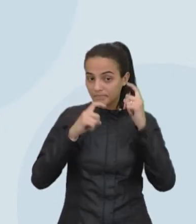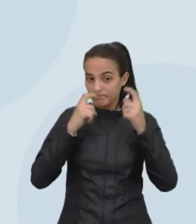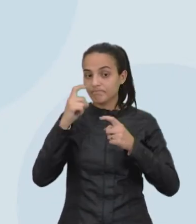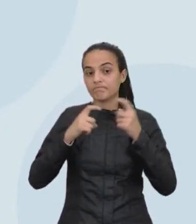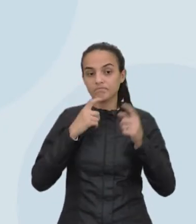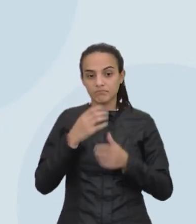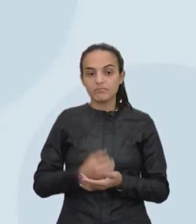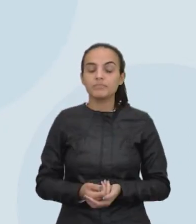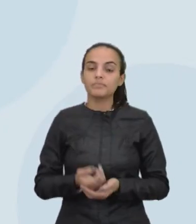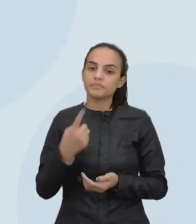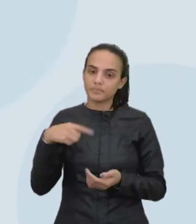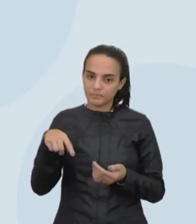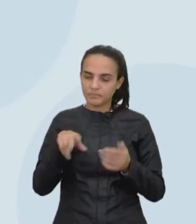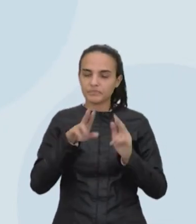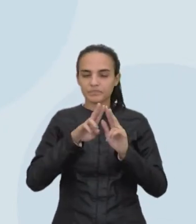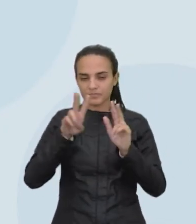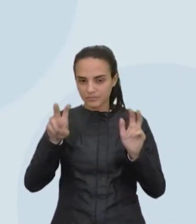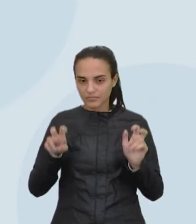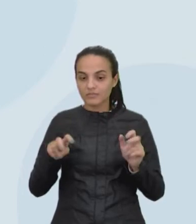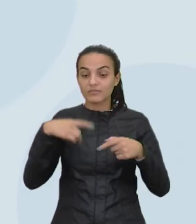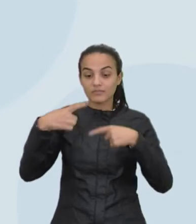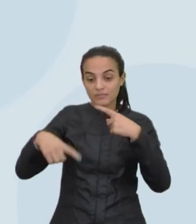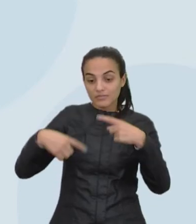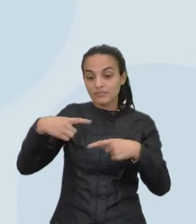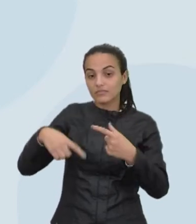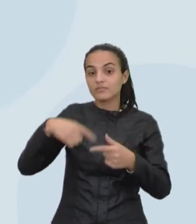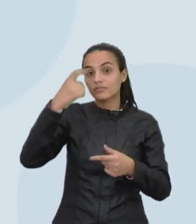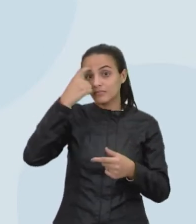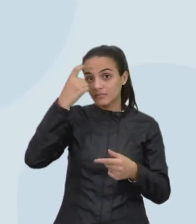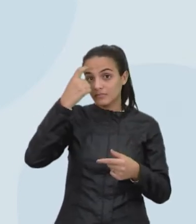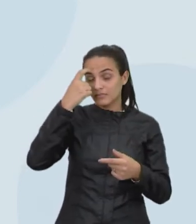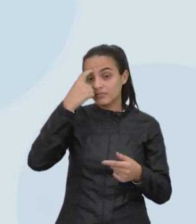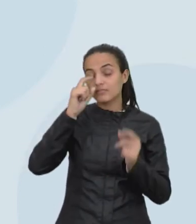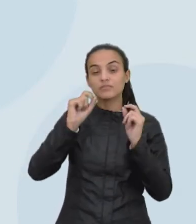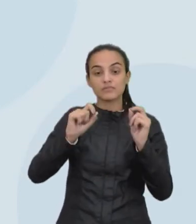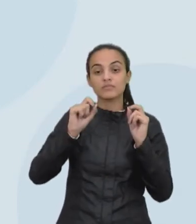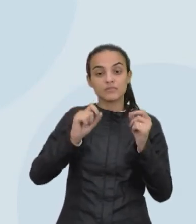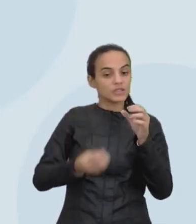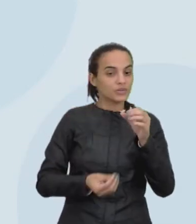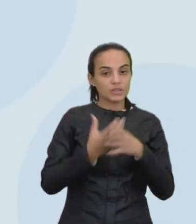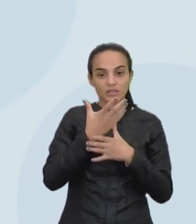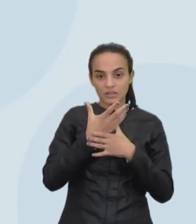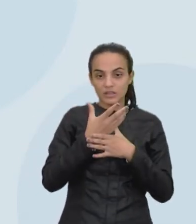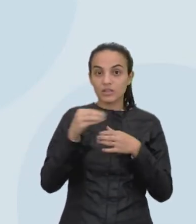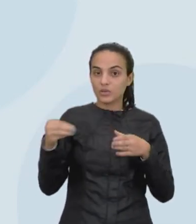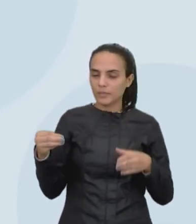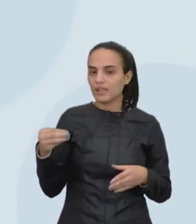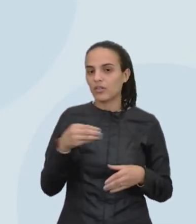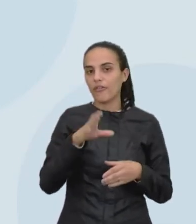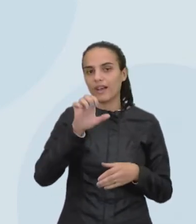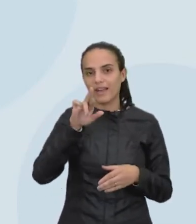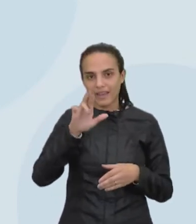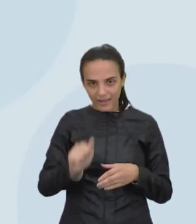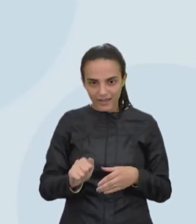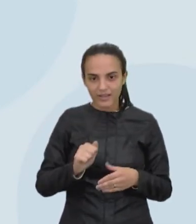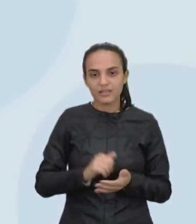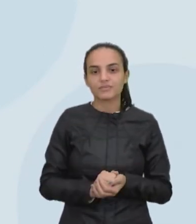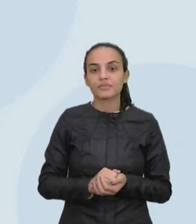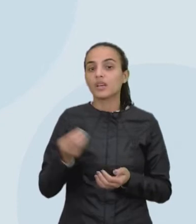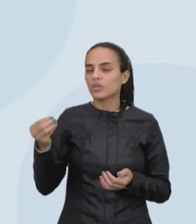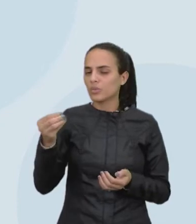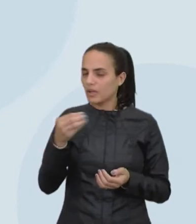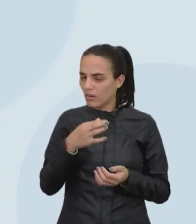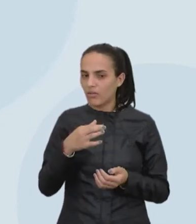entra, então, num ciclo aí de pensamento também, de um surgimento de uma nova era, né, de uma nova